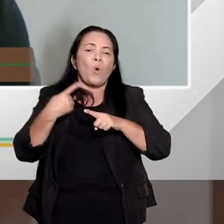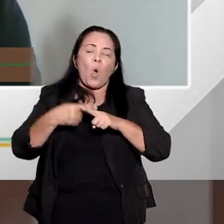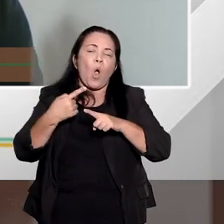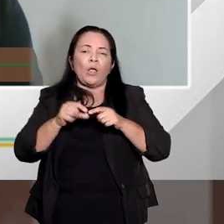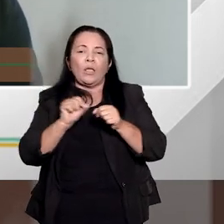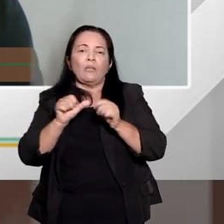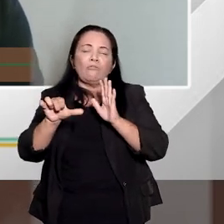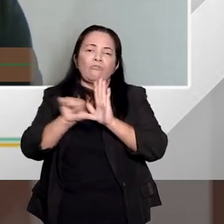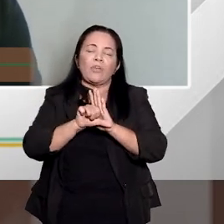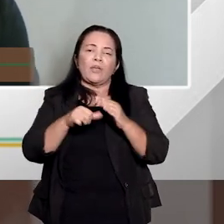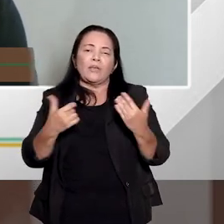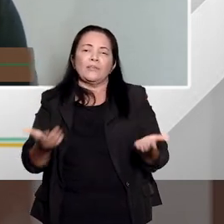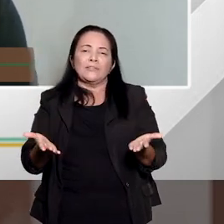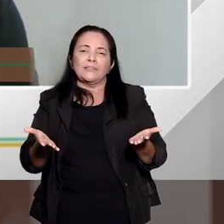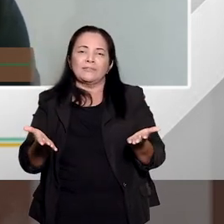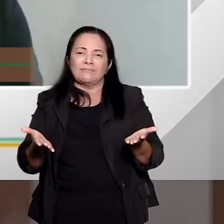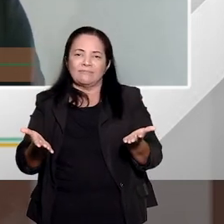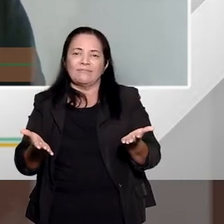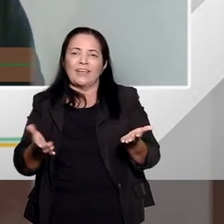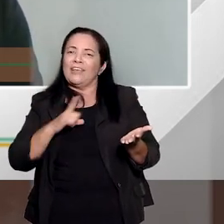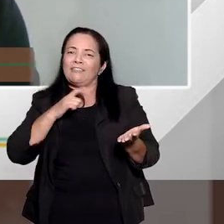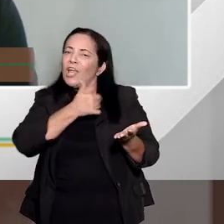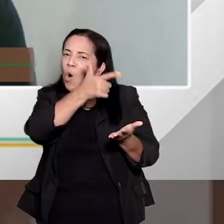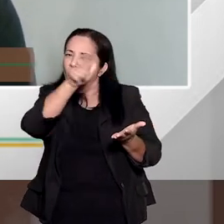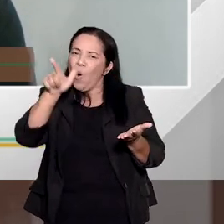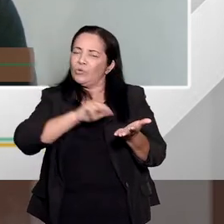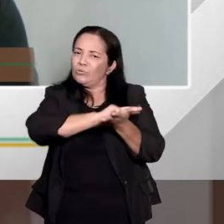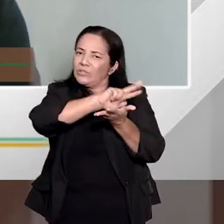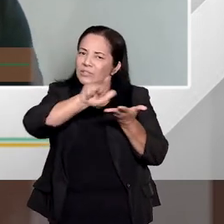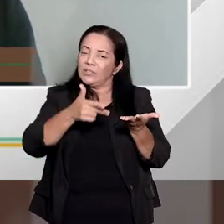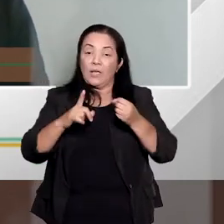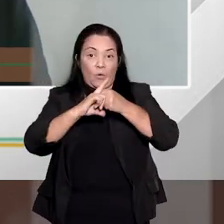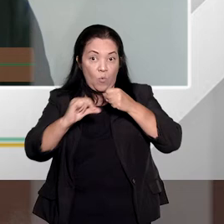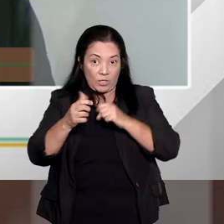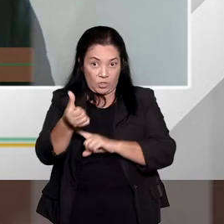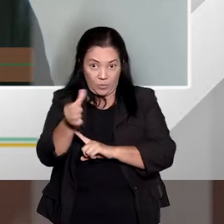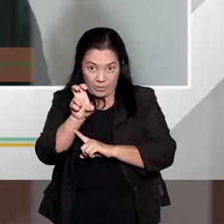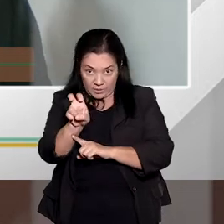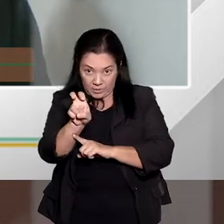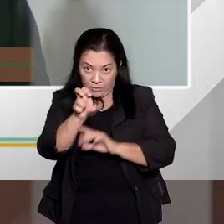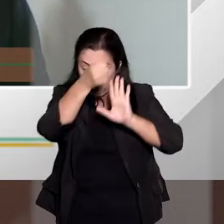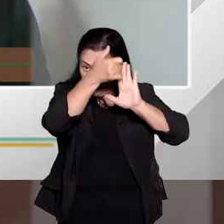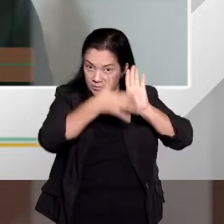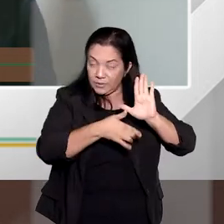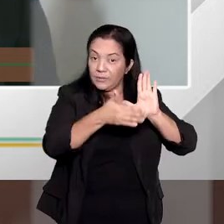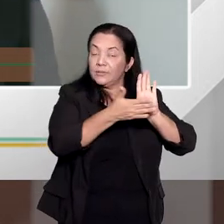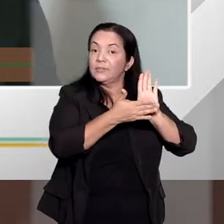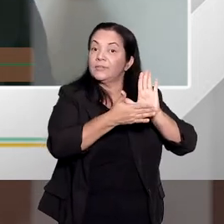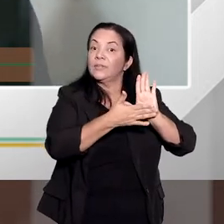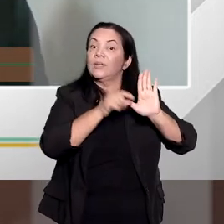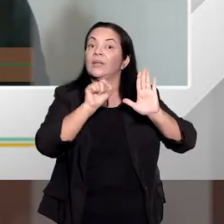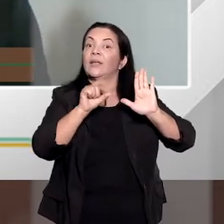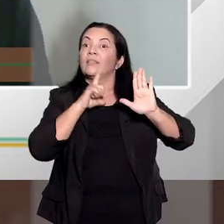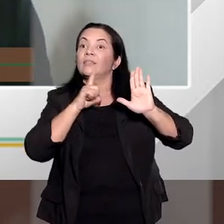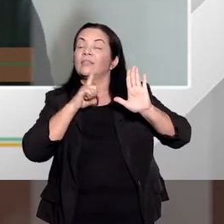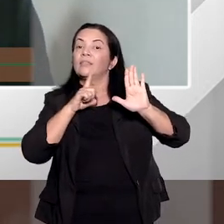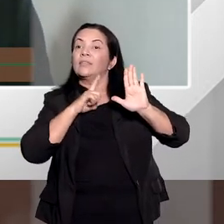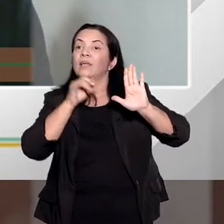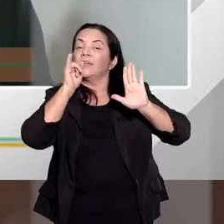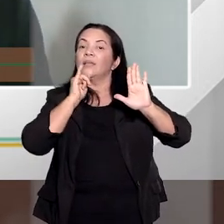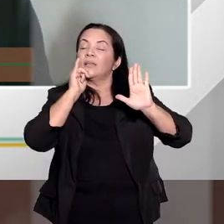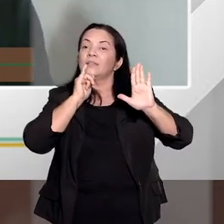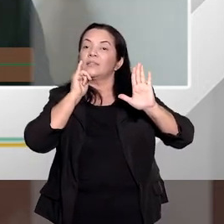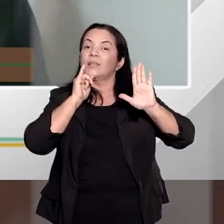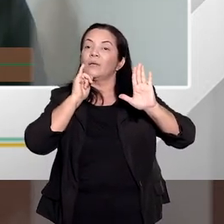facilitar ou assegurar a execução ou ocultação, dentre outras, né? E no artigo 65 nós temos circunstâncias